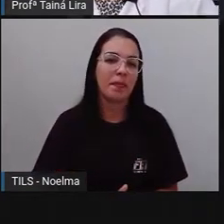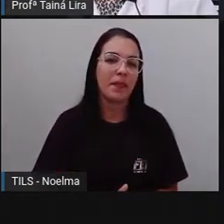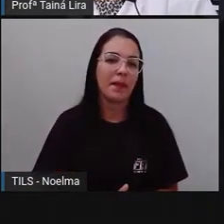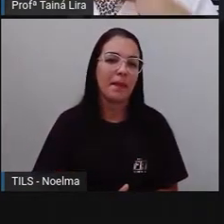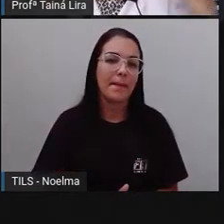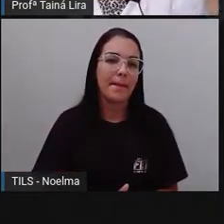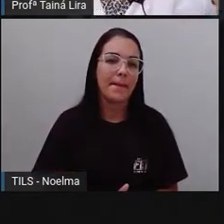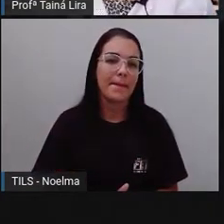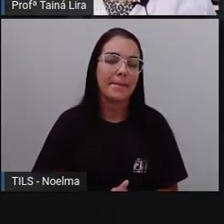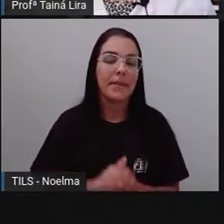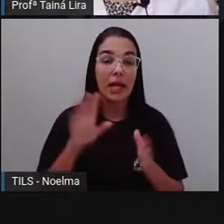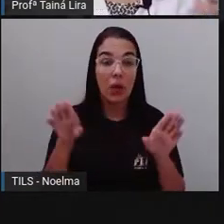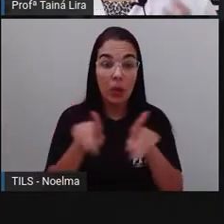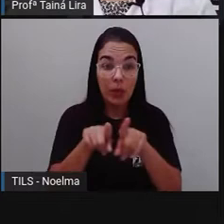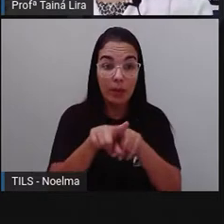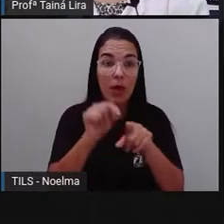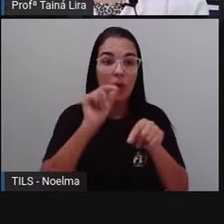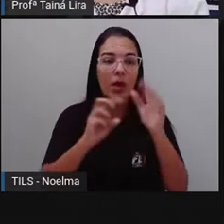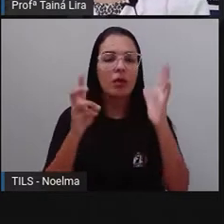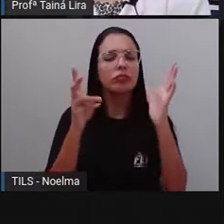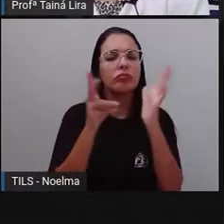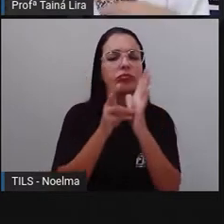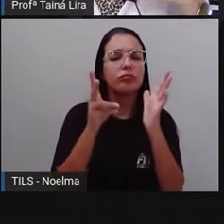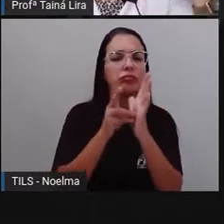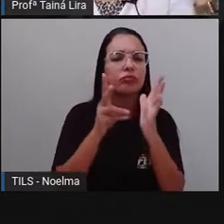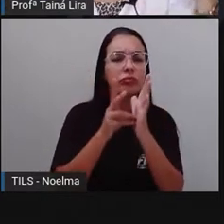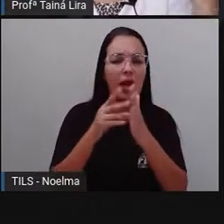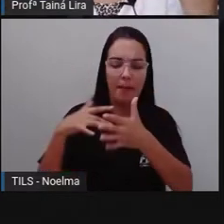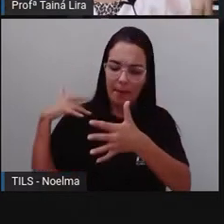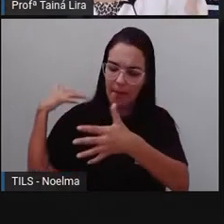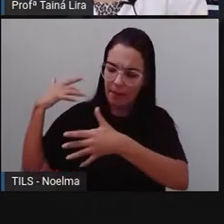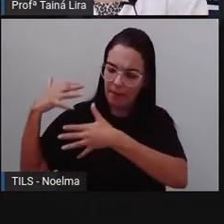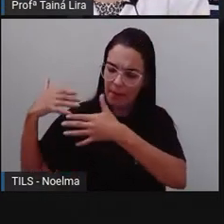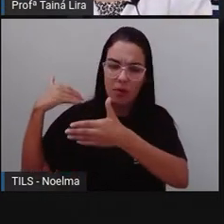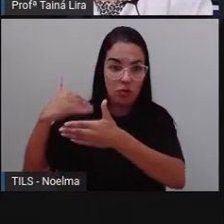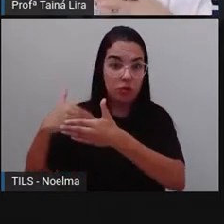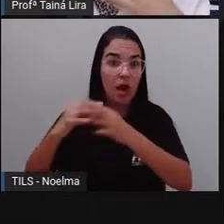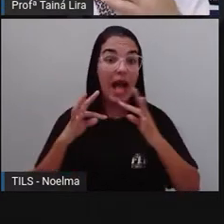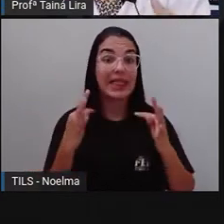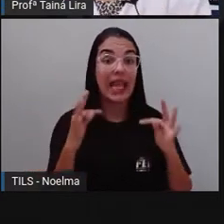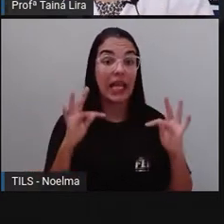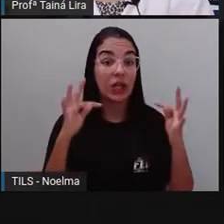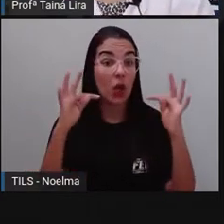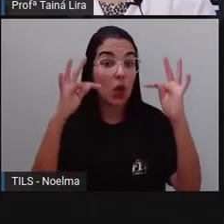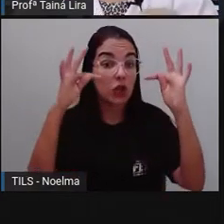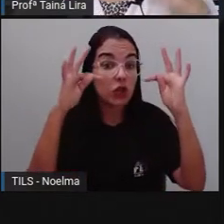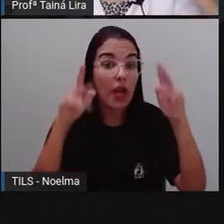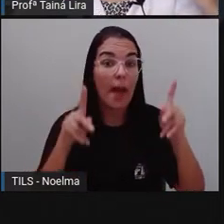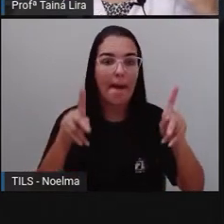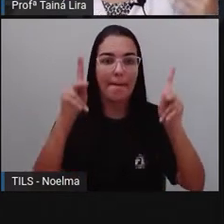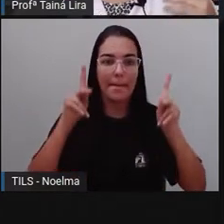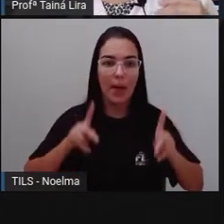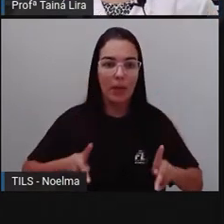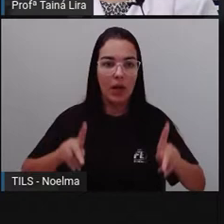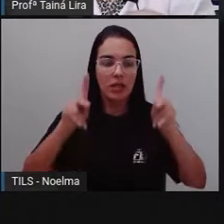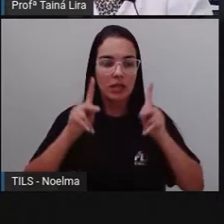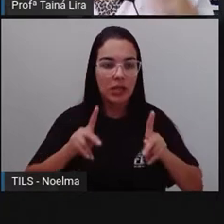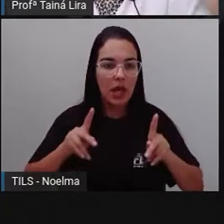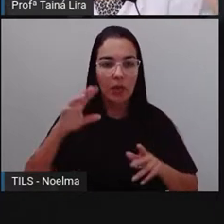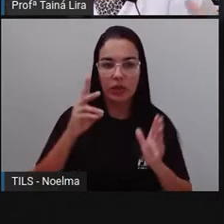Os indígenas também, com o avanço da tecnologia, da população, já existem